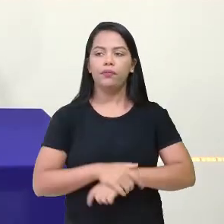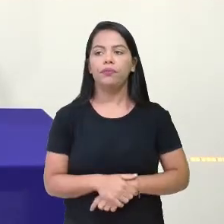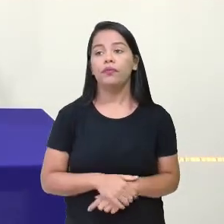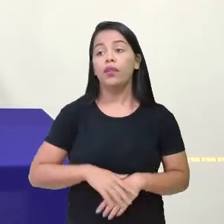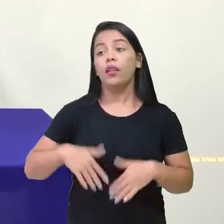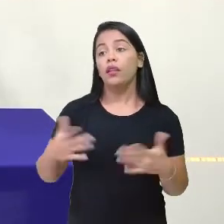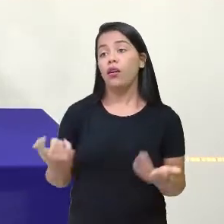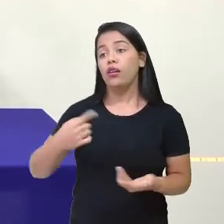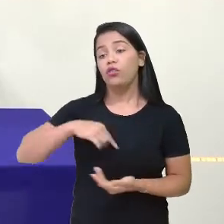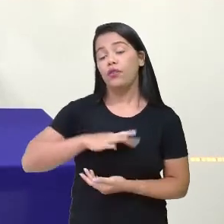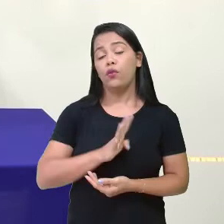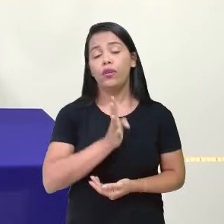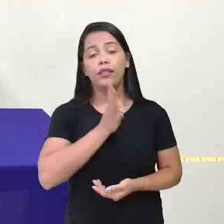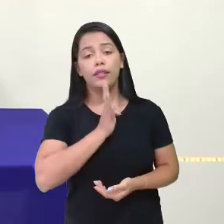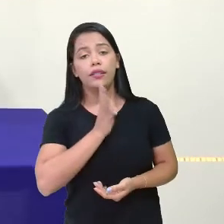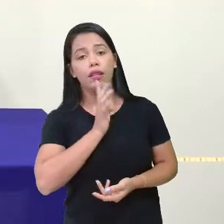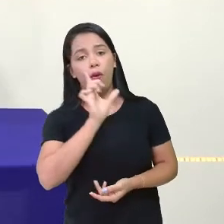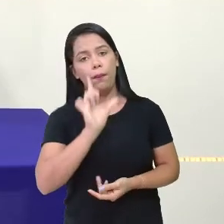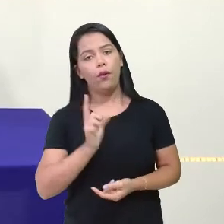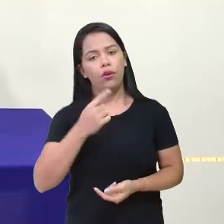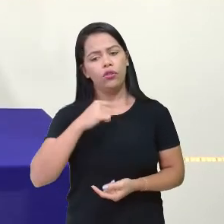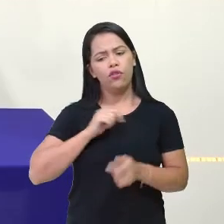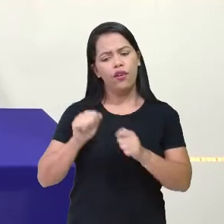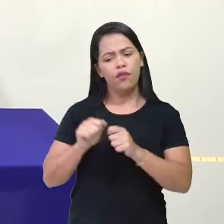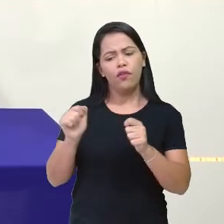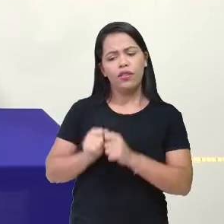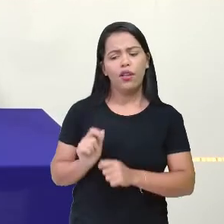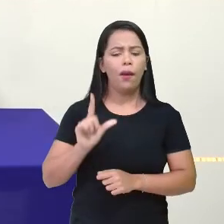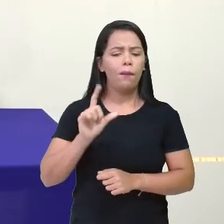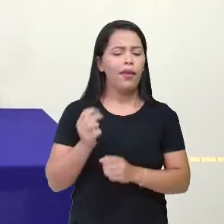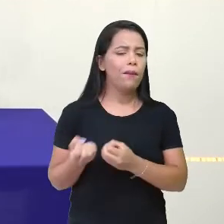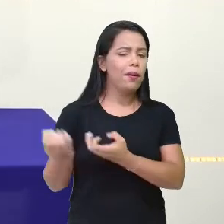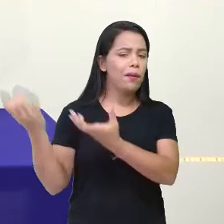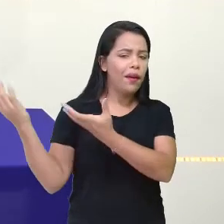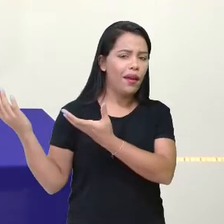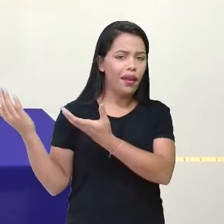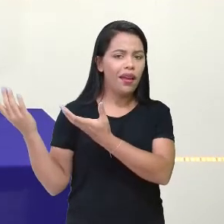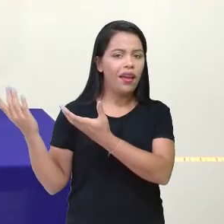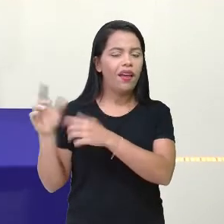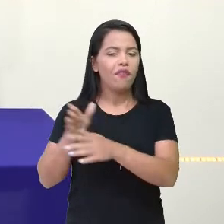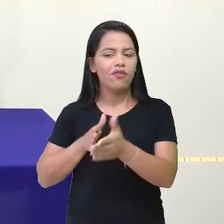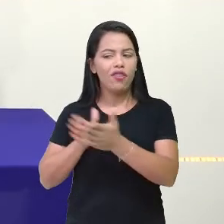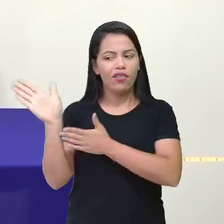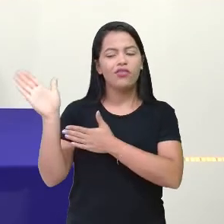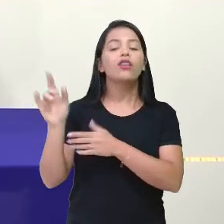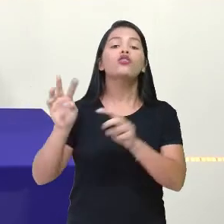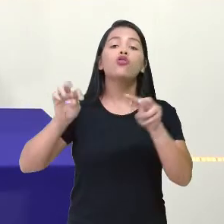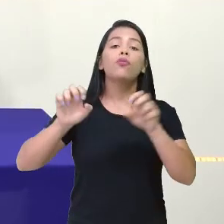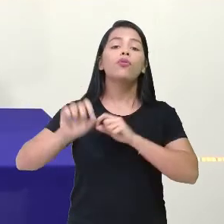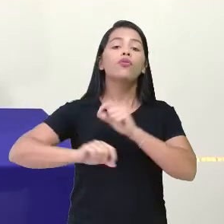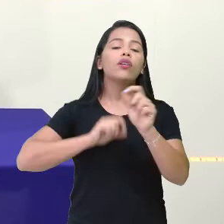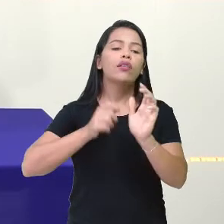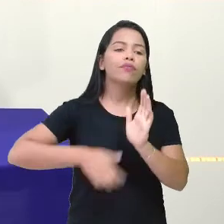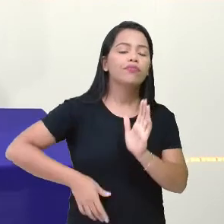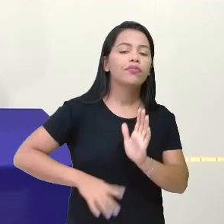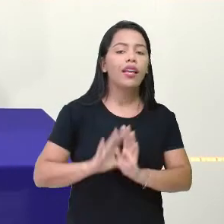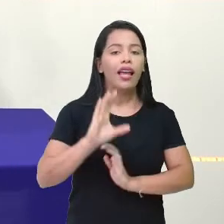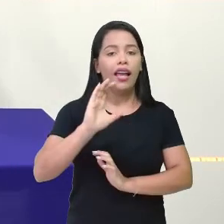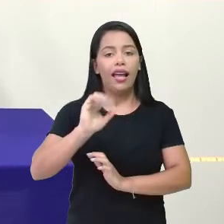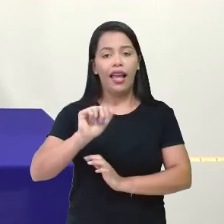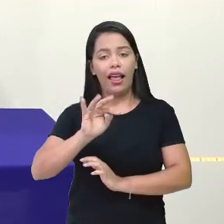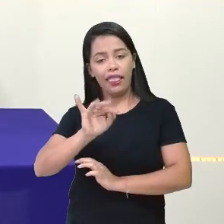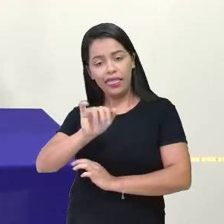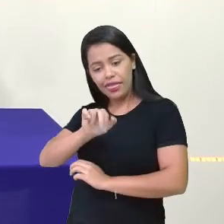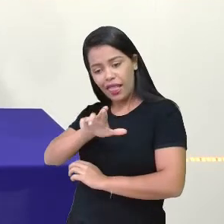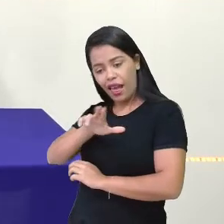falar? A gente vai conhecer um pouco, nós vamos fazer uma pequena viagem sobre o Catar. Exatamente. É o país que